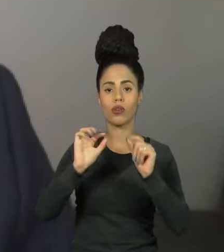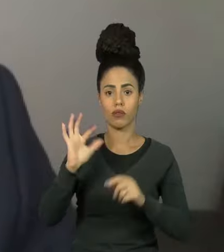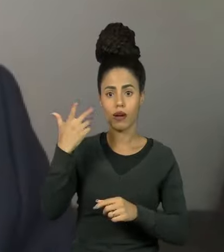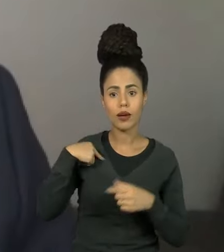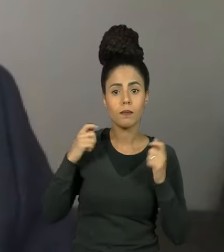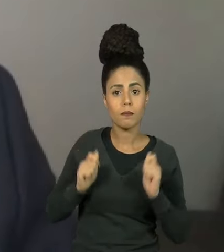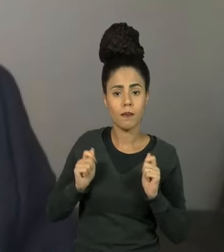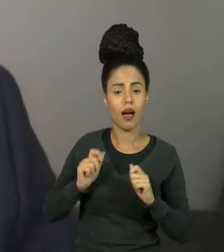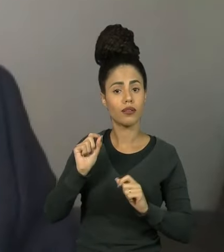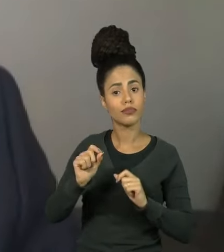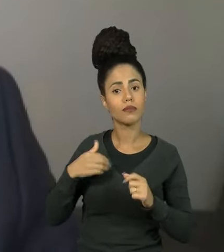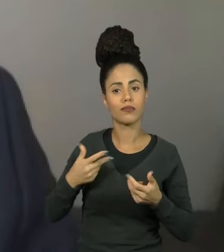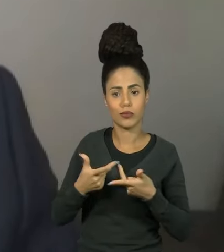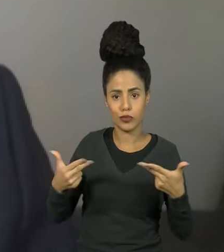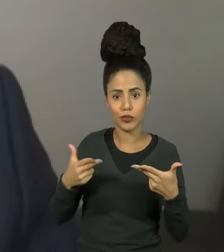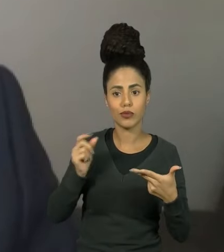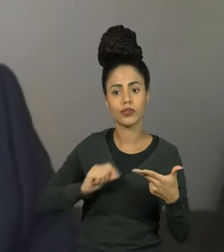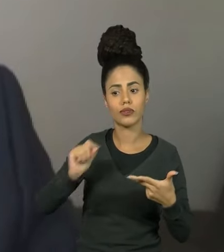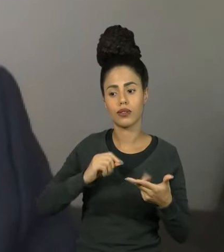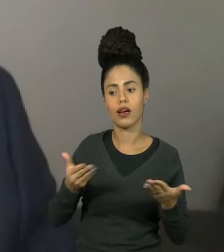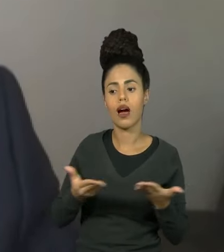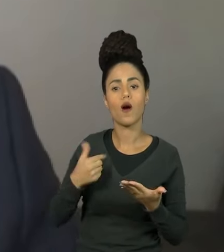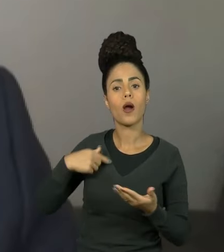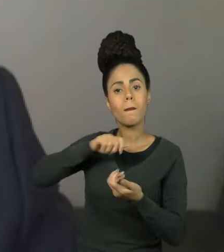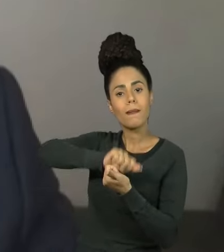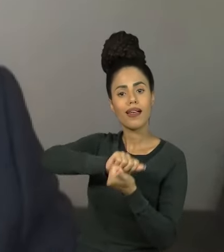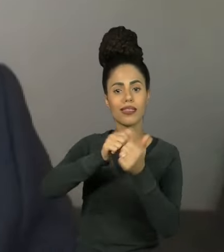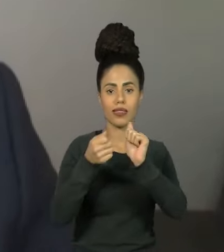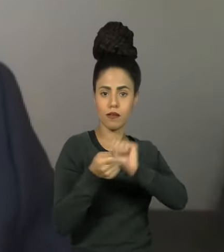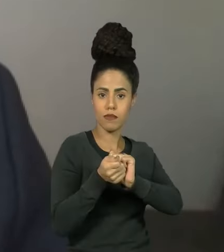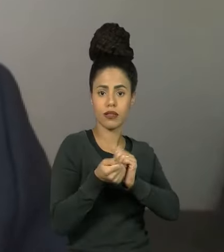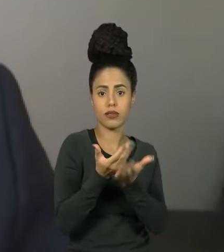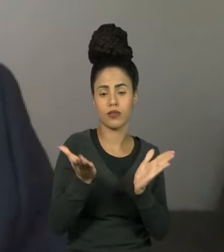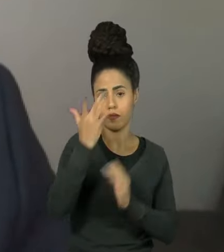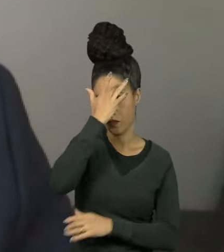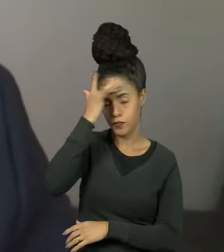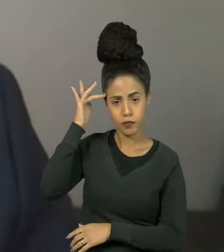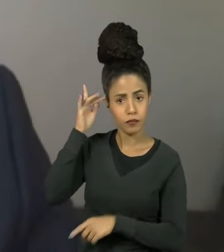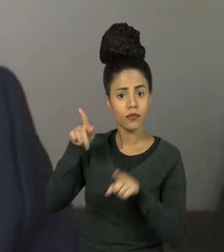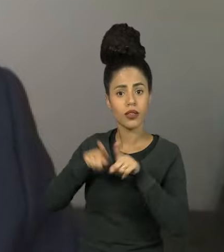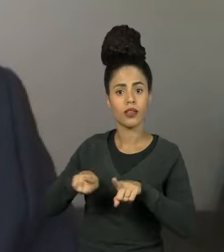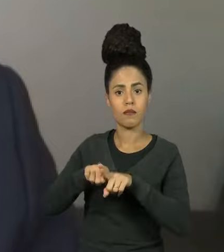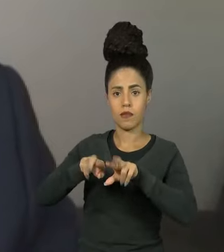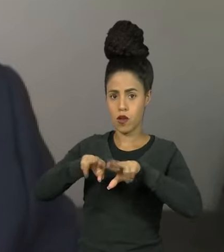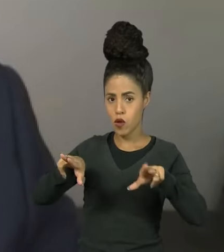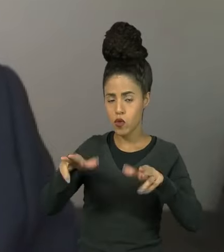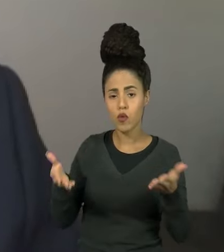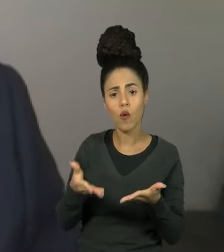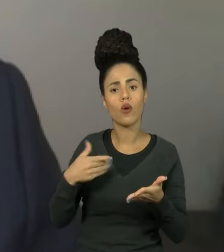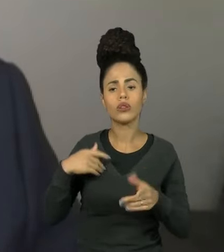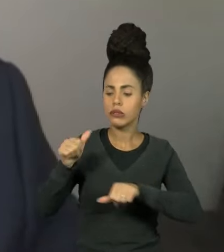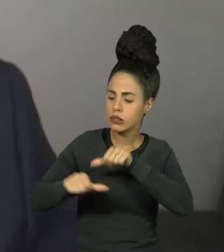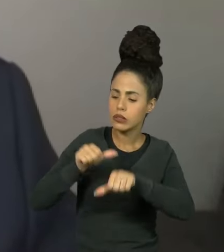comprometer a capacidade de esses indivíduos se adaptarem a essas, por vezes, até catástrofes